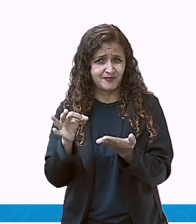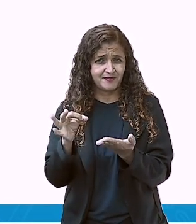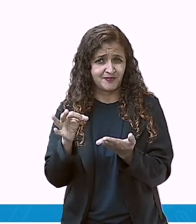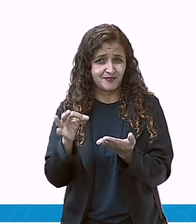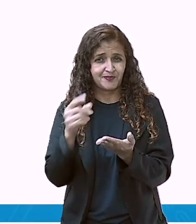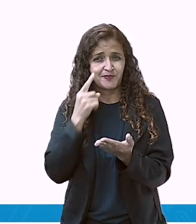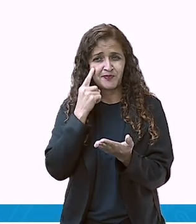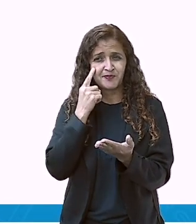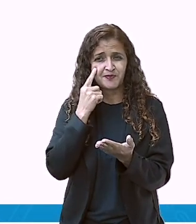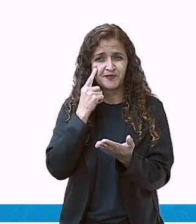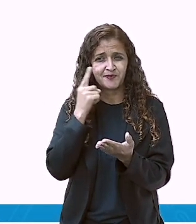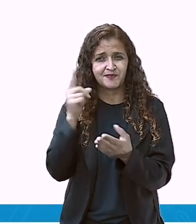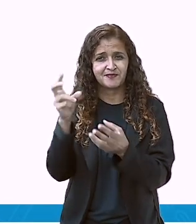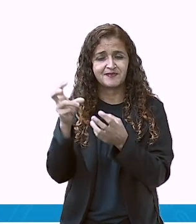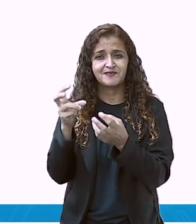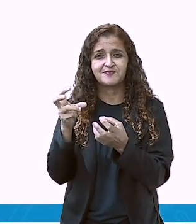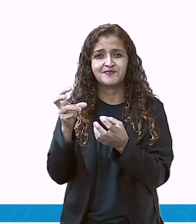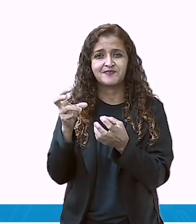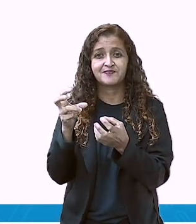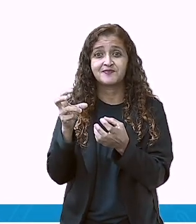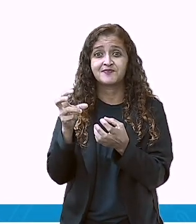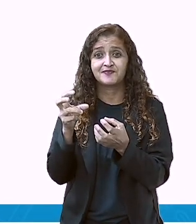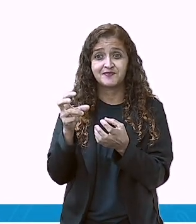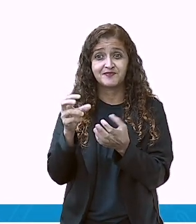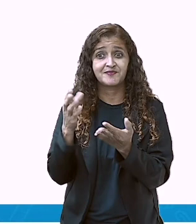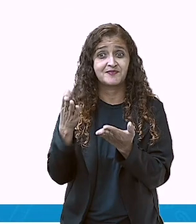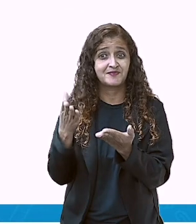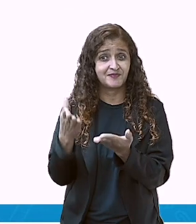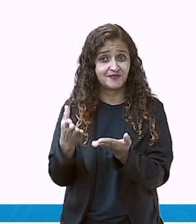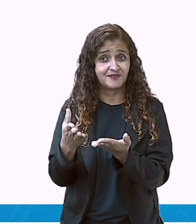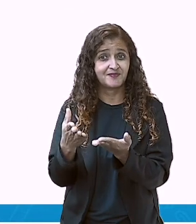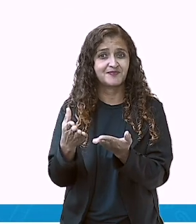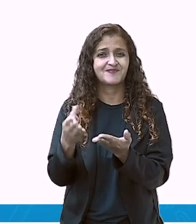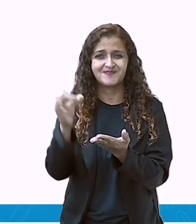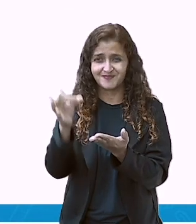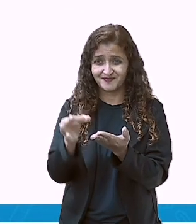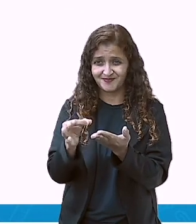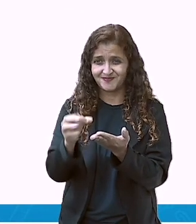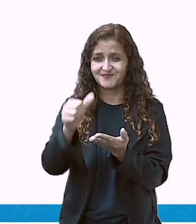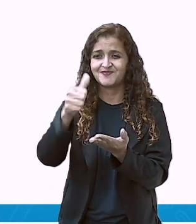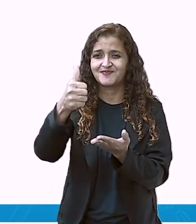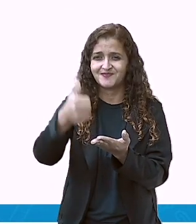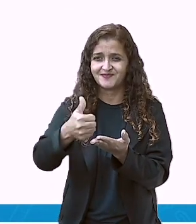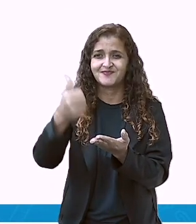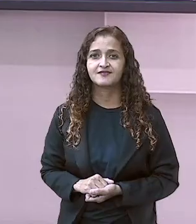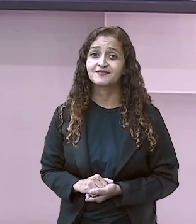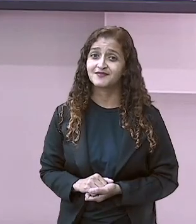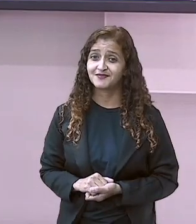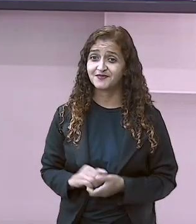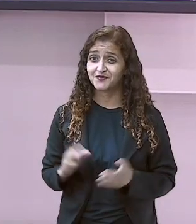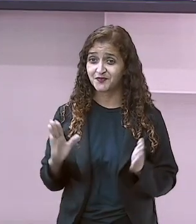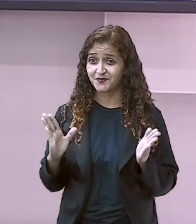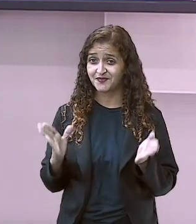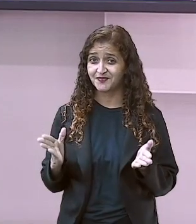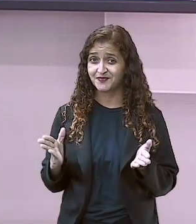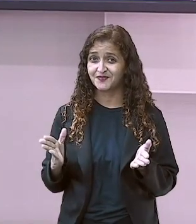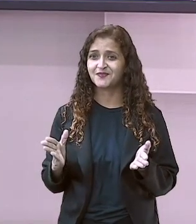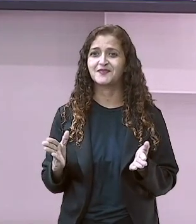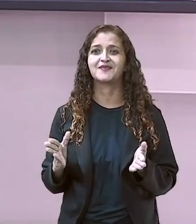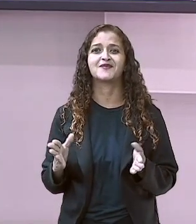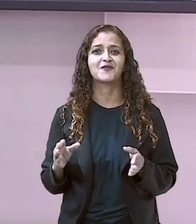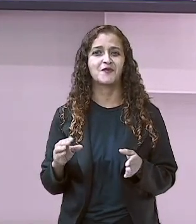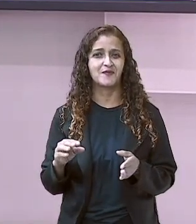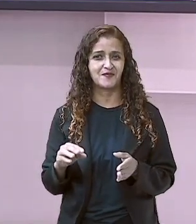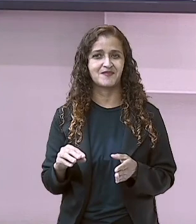sete, oito, nove, dez, onze, doze meses. Agora sim,